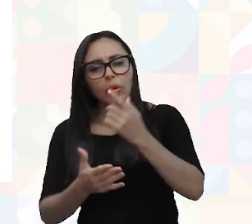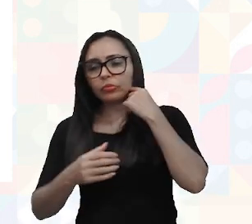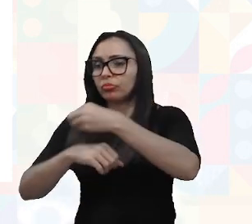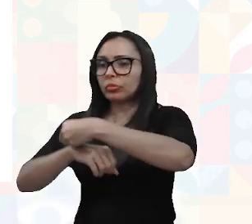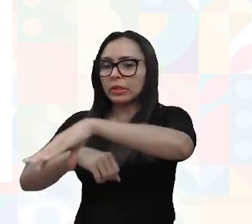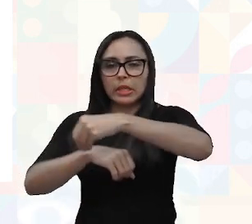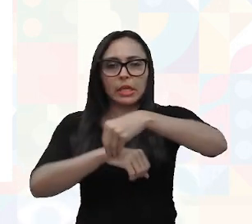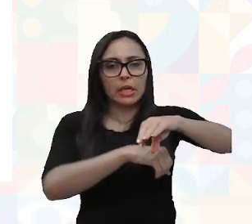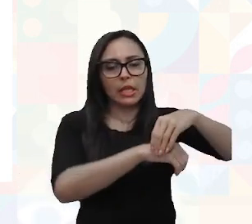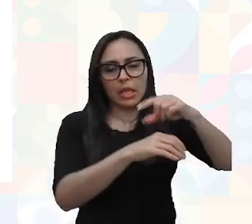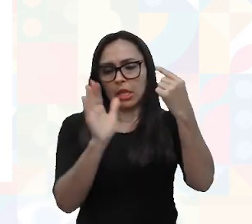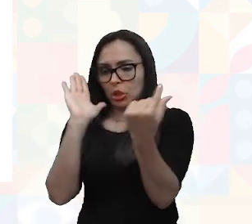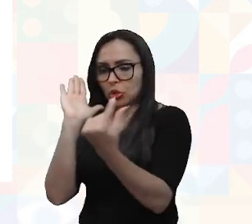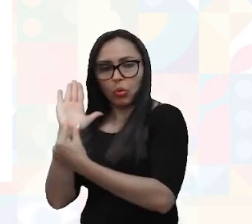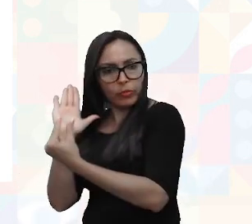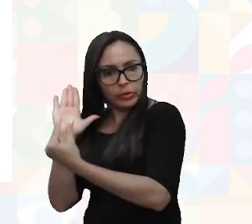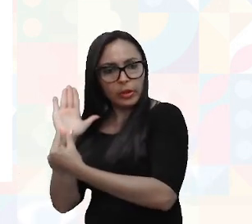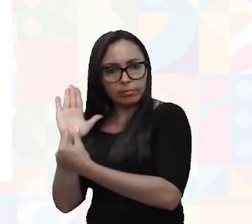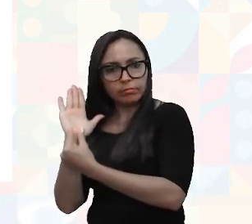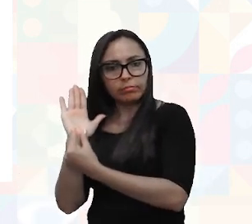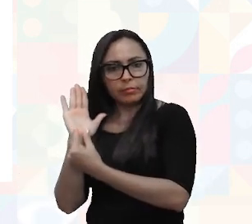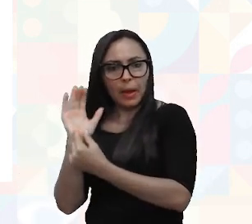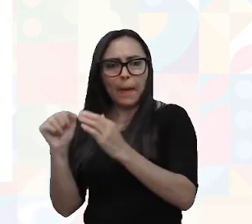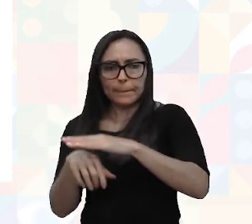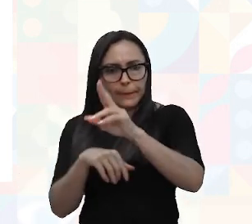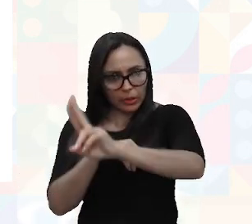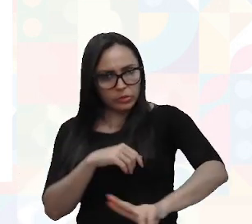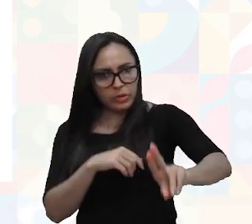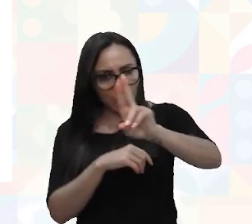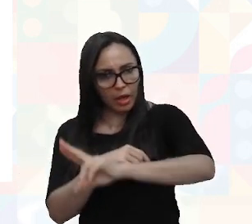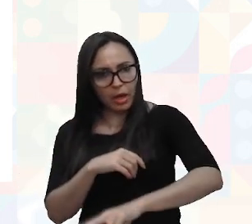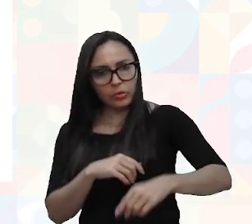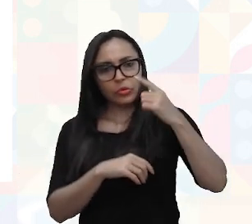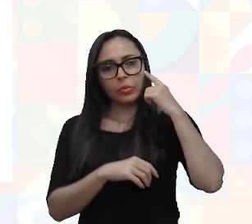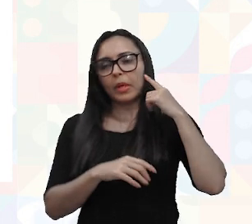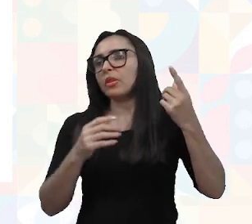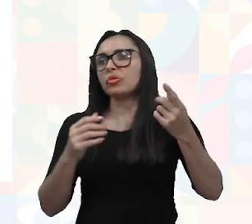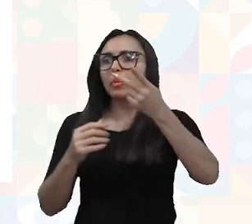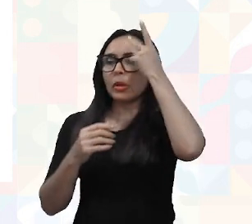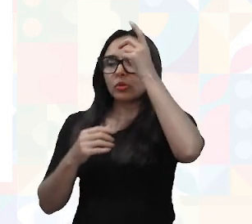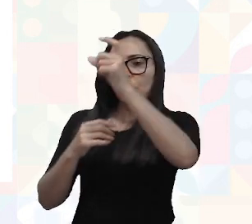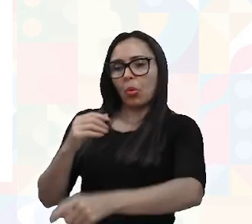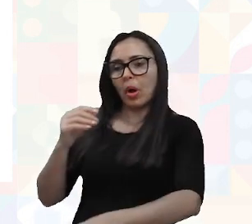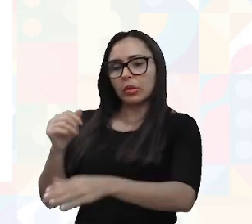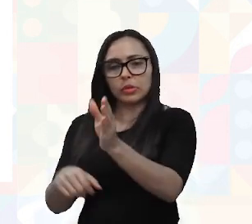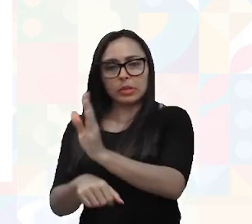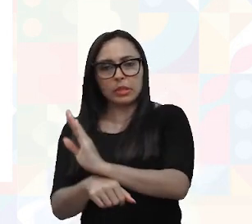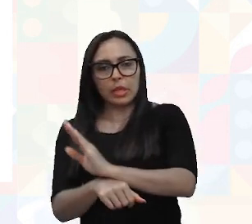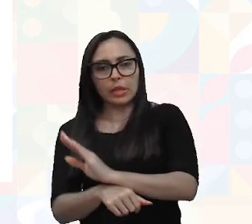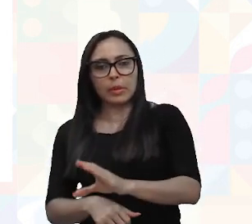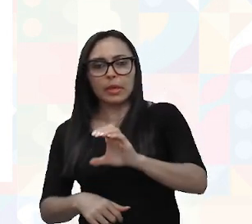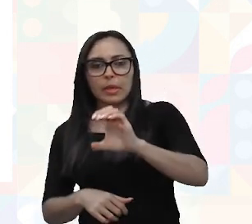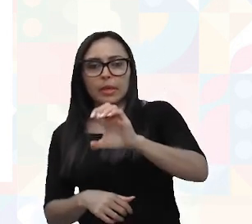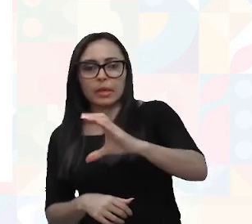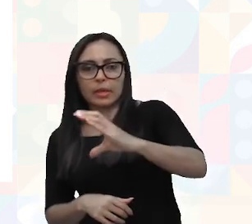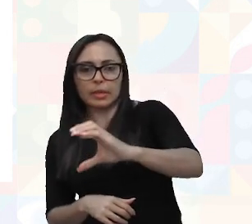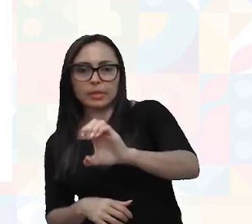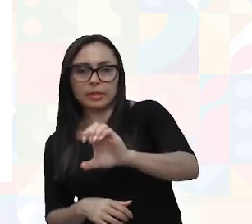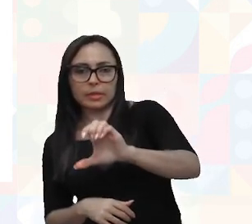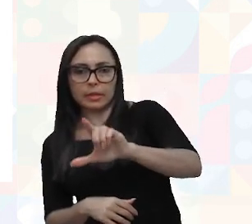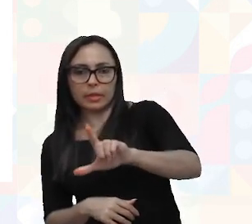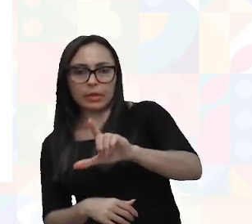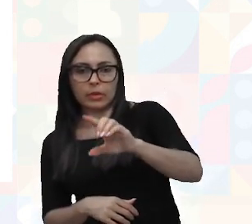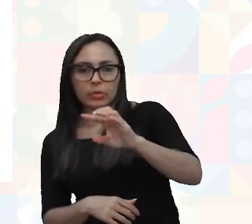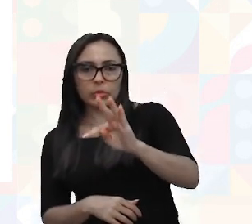desse software, o software mais usado pelos roteiristas, que é o Celtics, né, esse programa de computador da